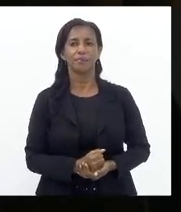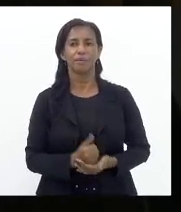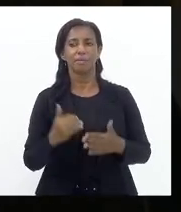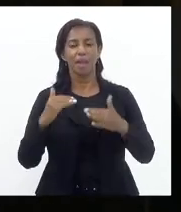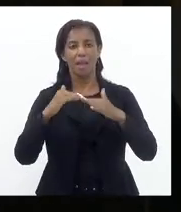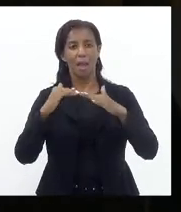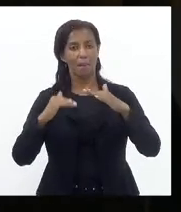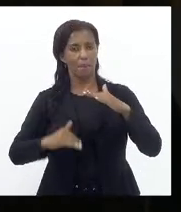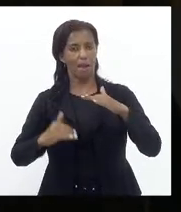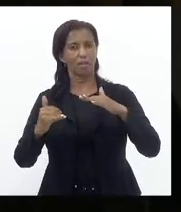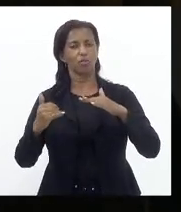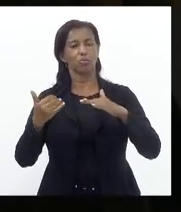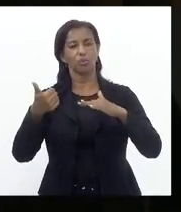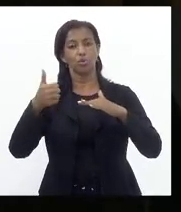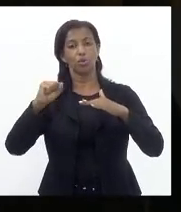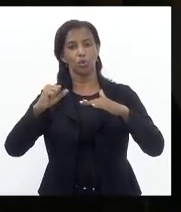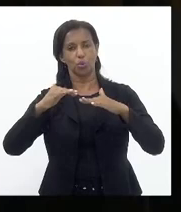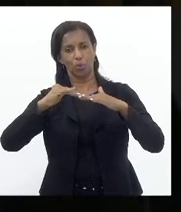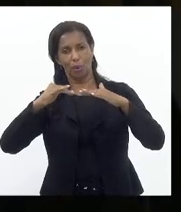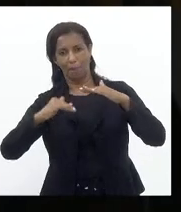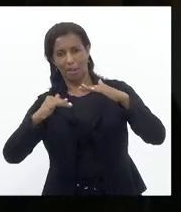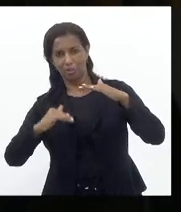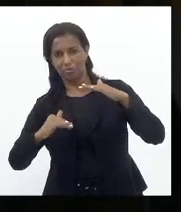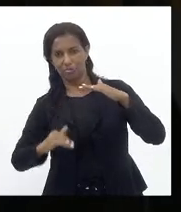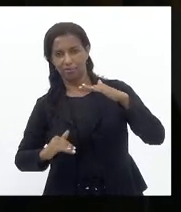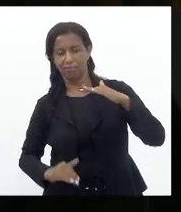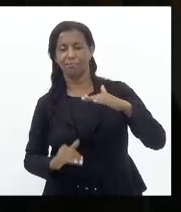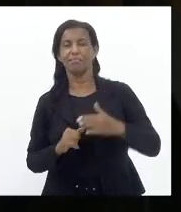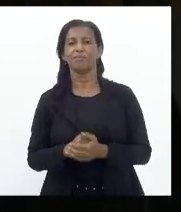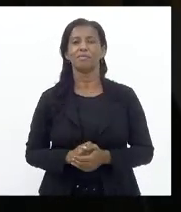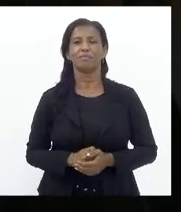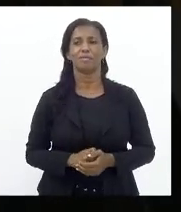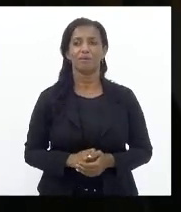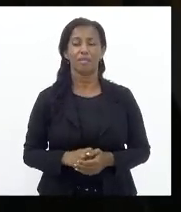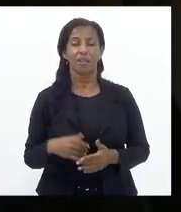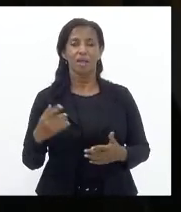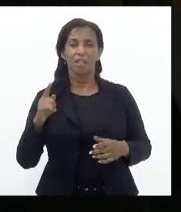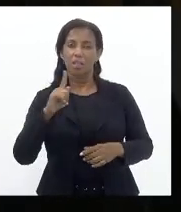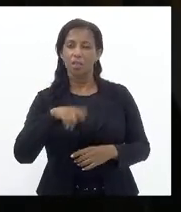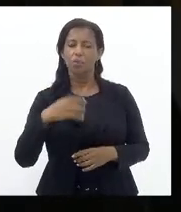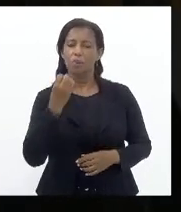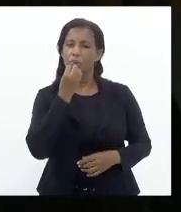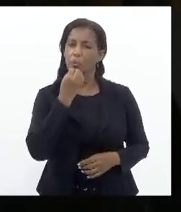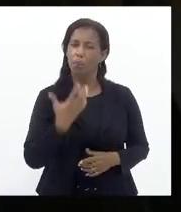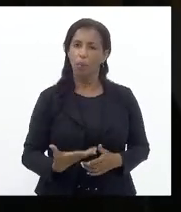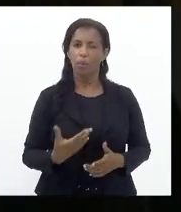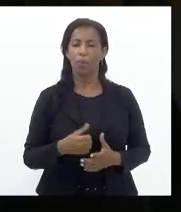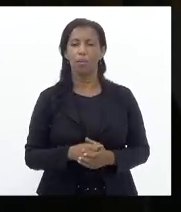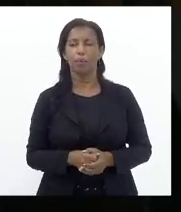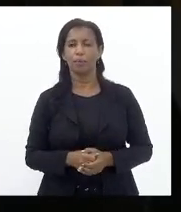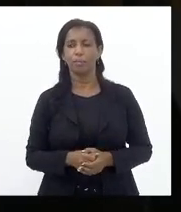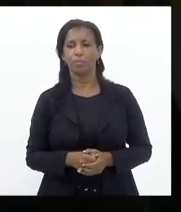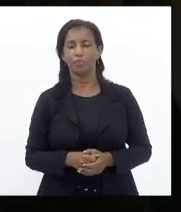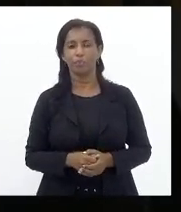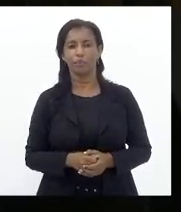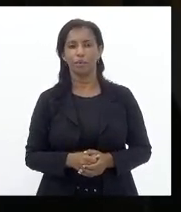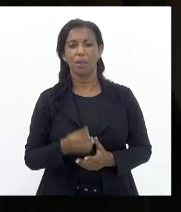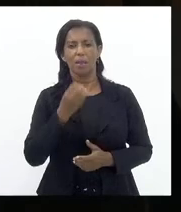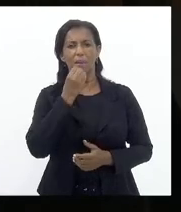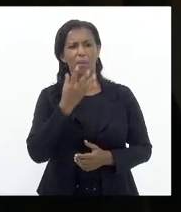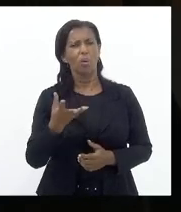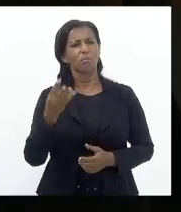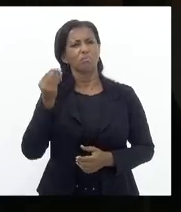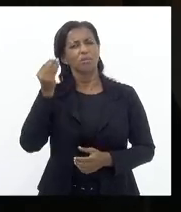Nessa faixa etária Abaixo dos 18 anos De idade Então Isso é muito bom Isso é muito É bom Da gente